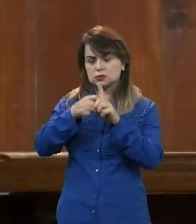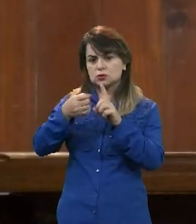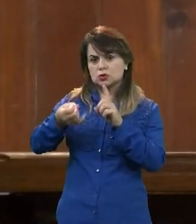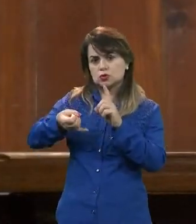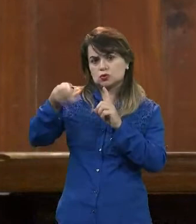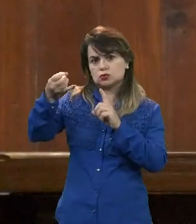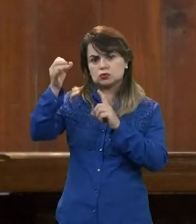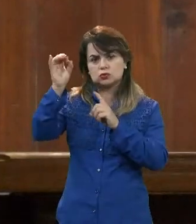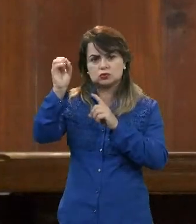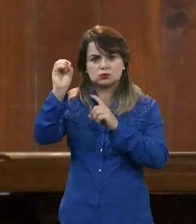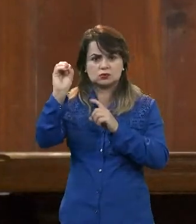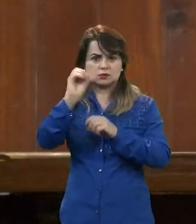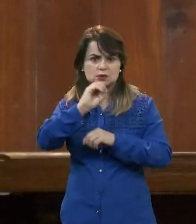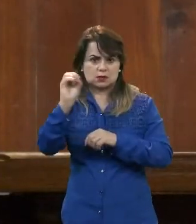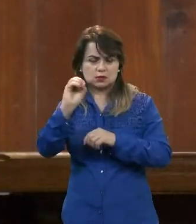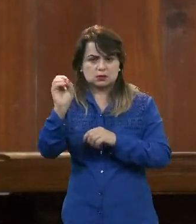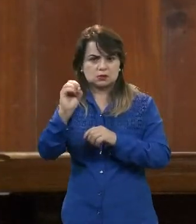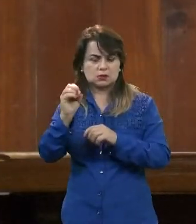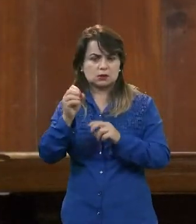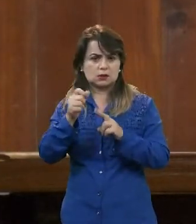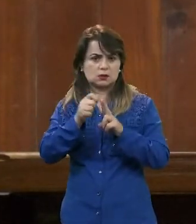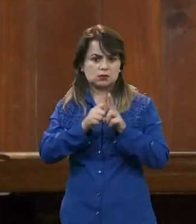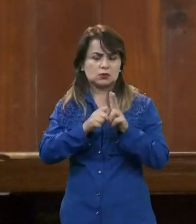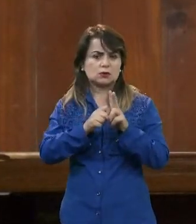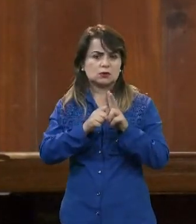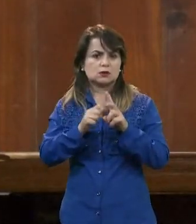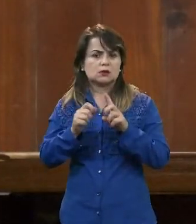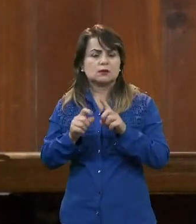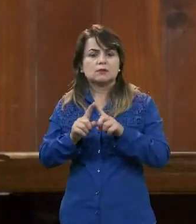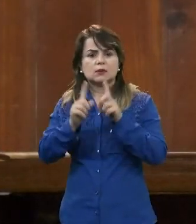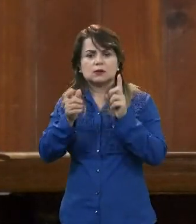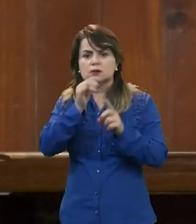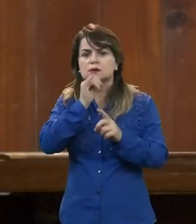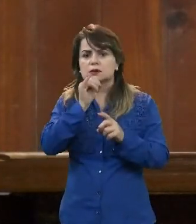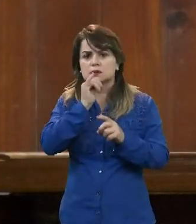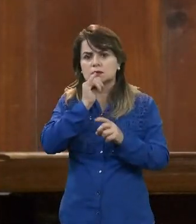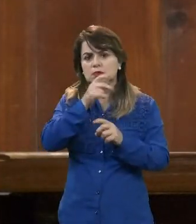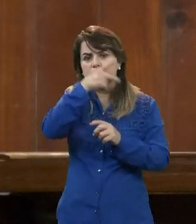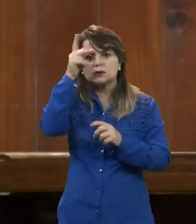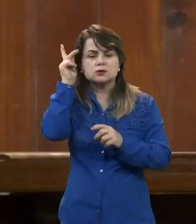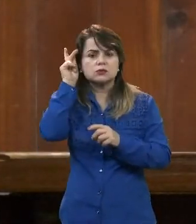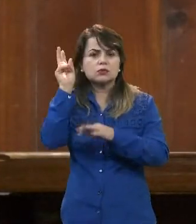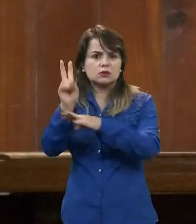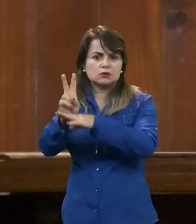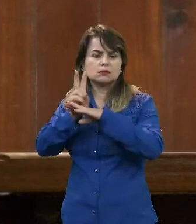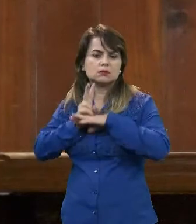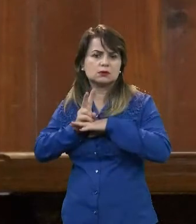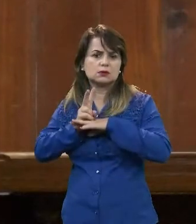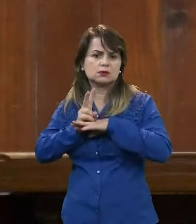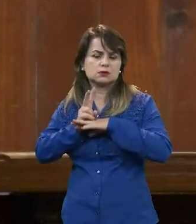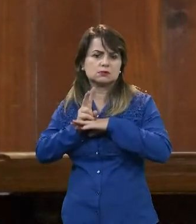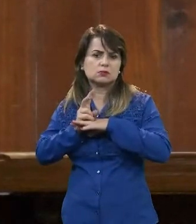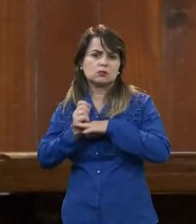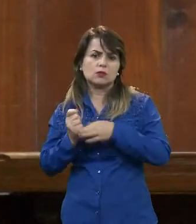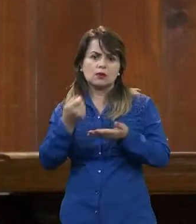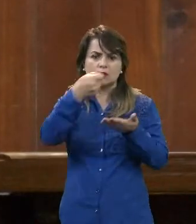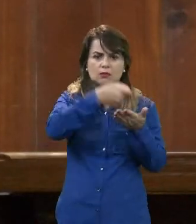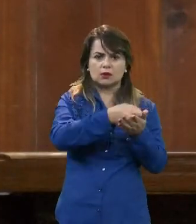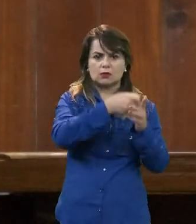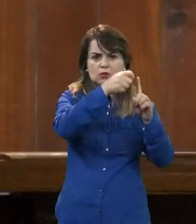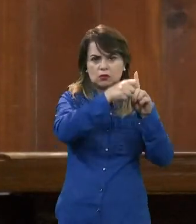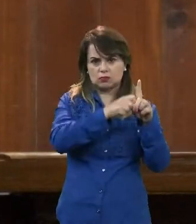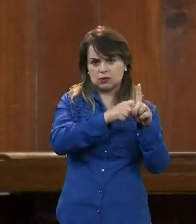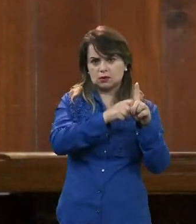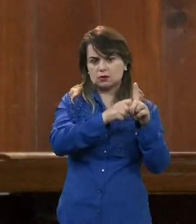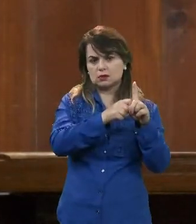consignável e de que caiba no prazo de até 120 meses. Então, por exemplo, uma pessoa que tomou um empréstimo e pagou uma única parcela,